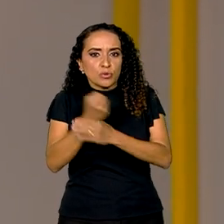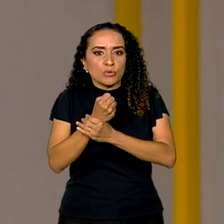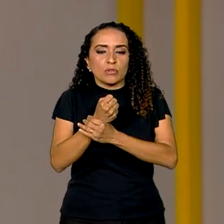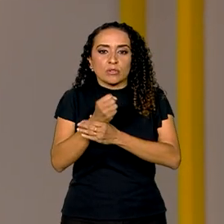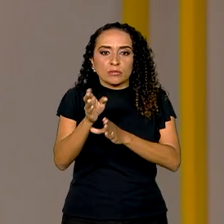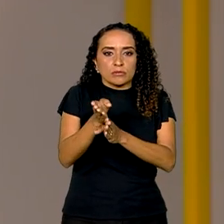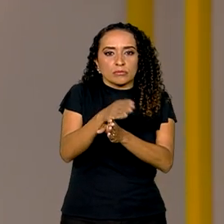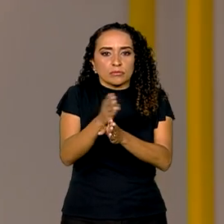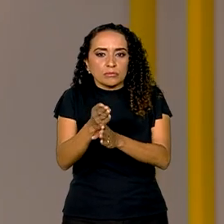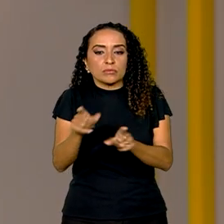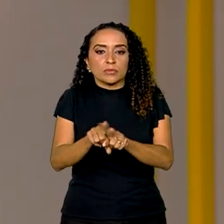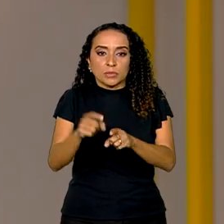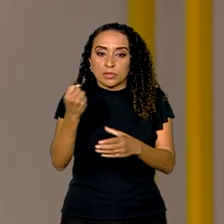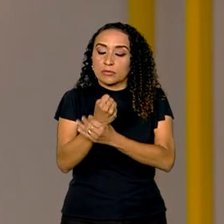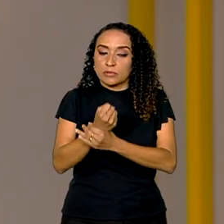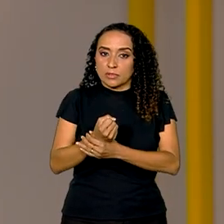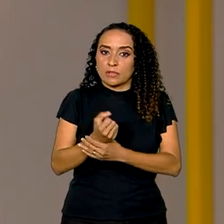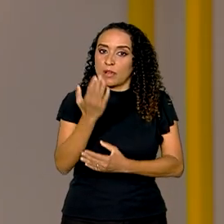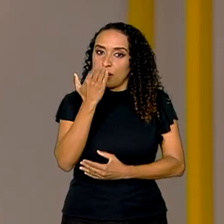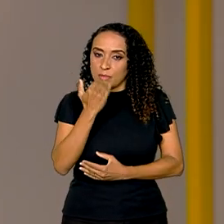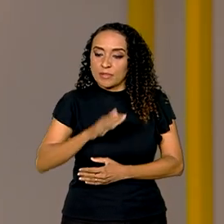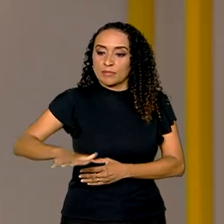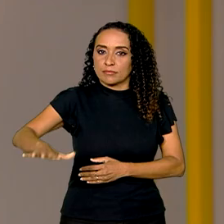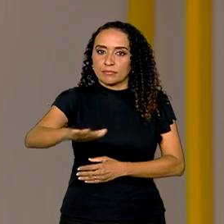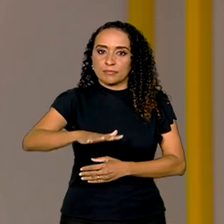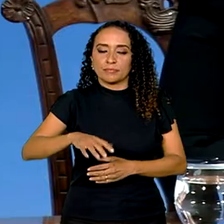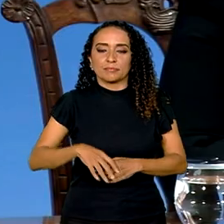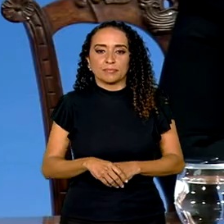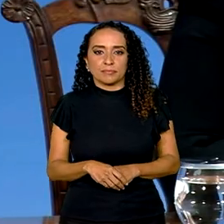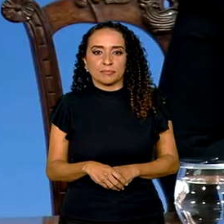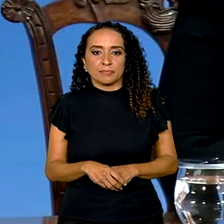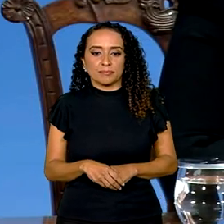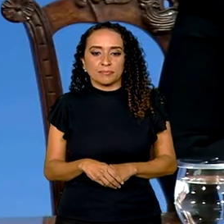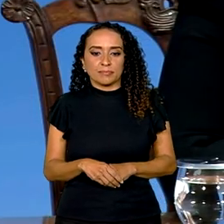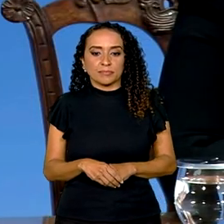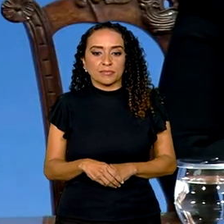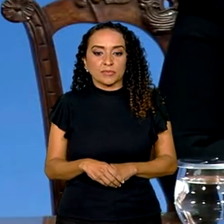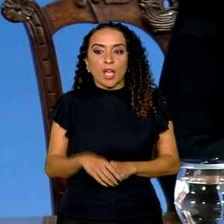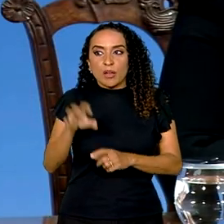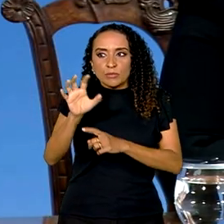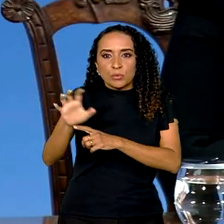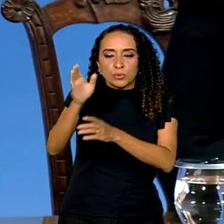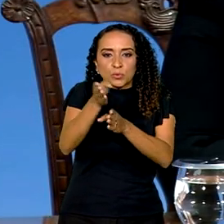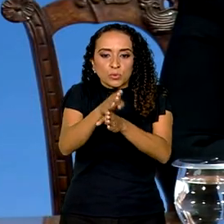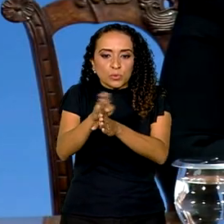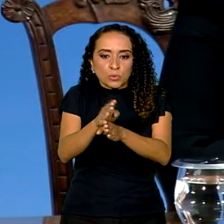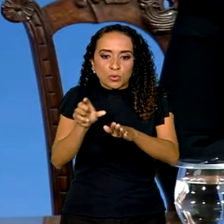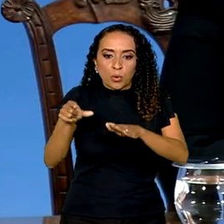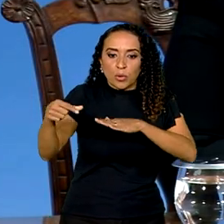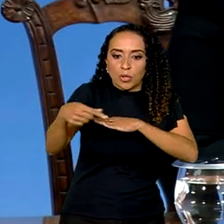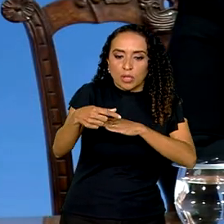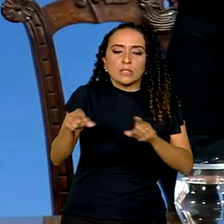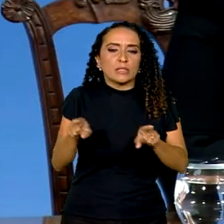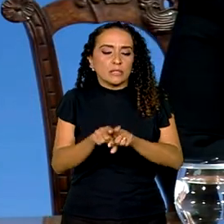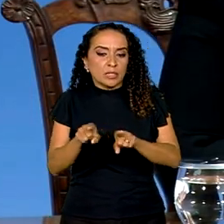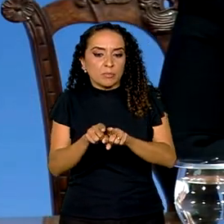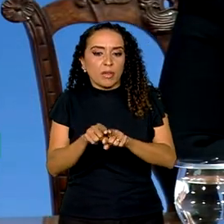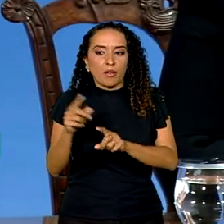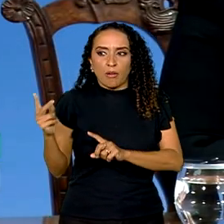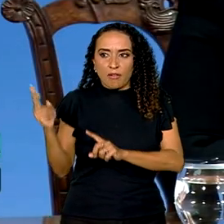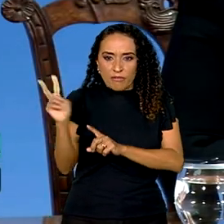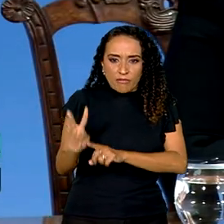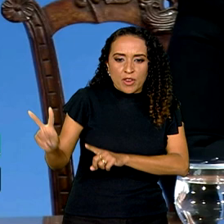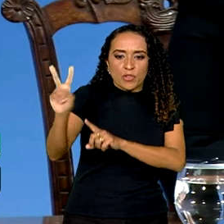fronteiras e segurança alimentar na região. Essa região da fronteira com Guiana, inclusive também com a Venezuela,